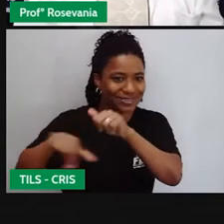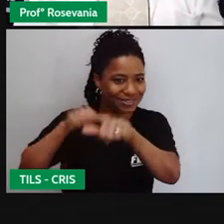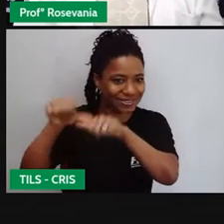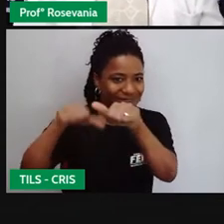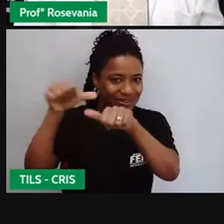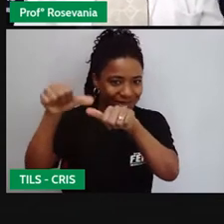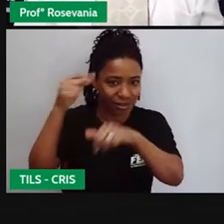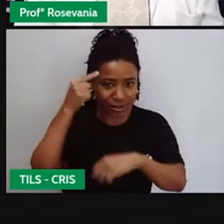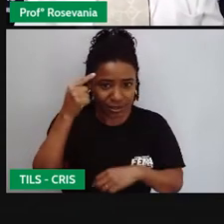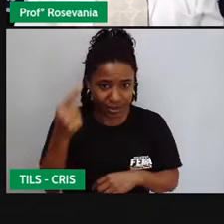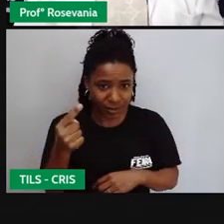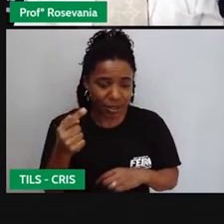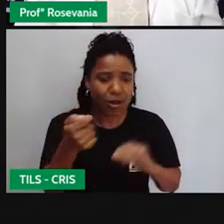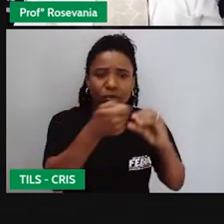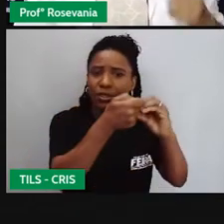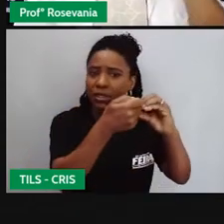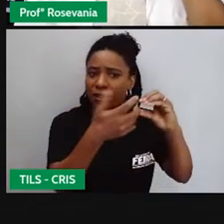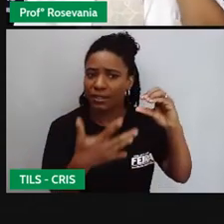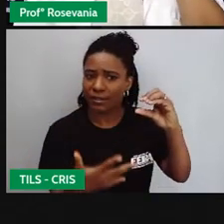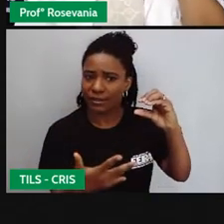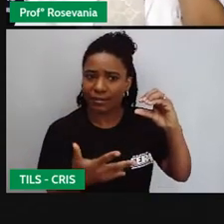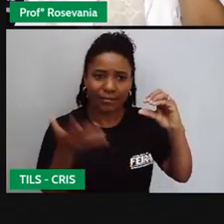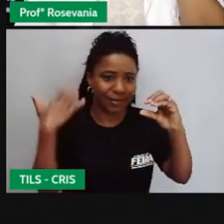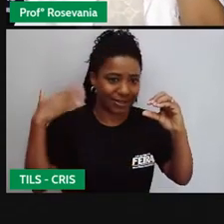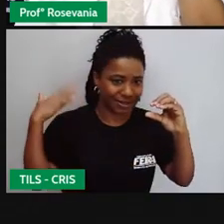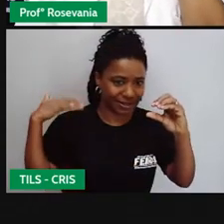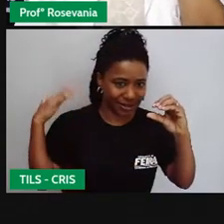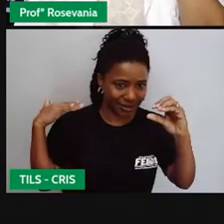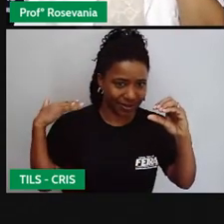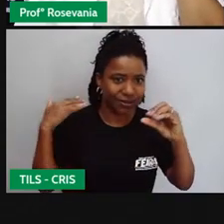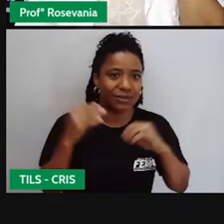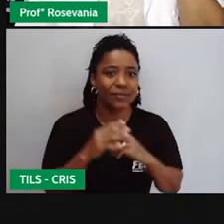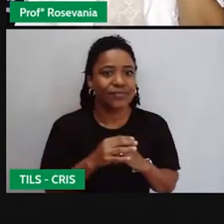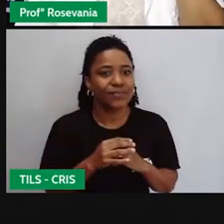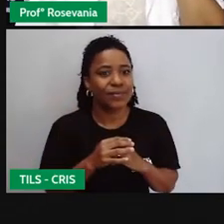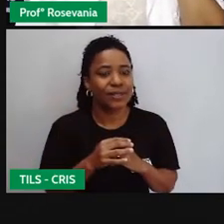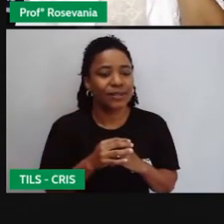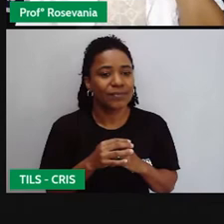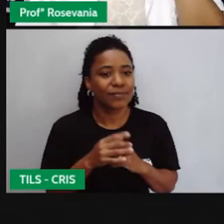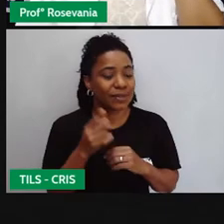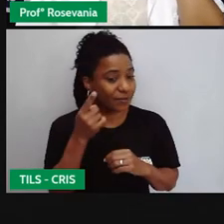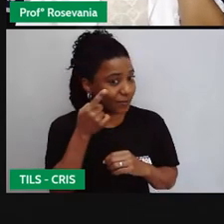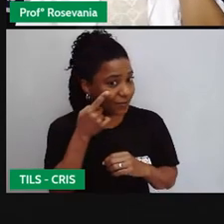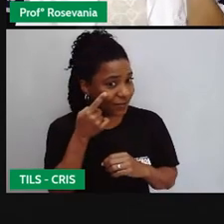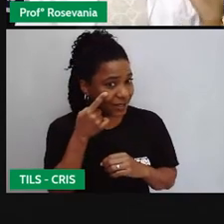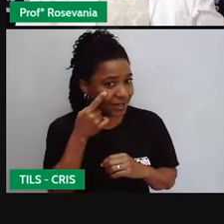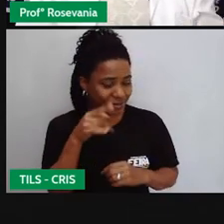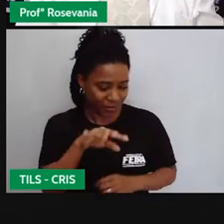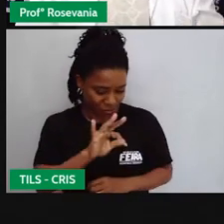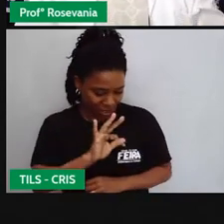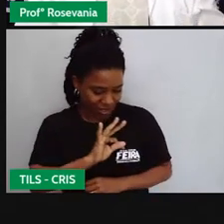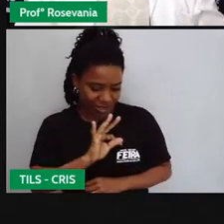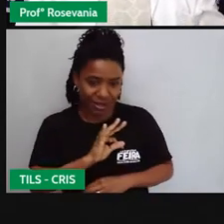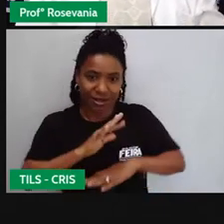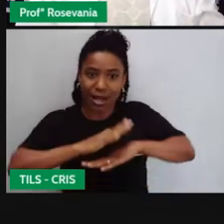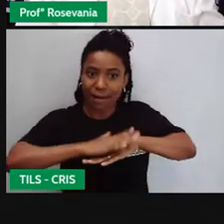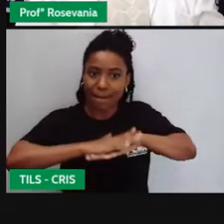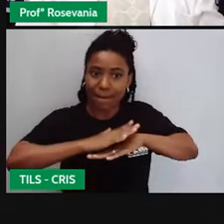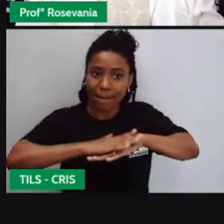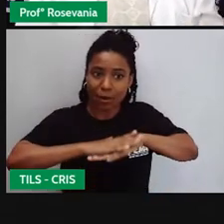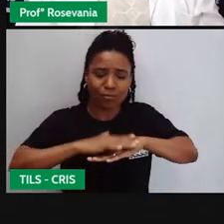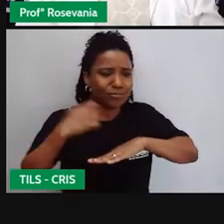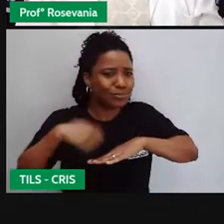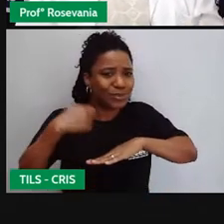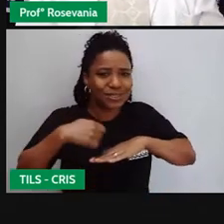momento e que a gente, Embora começar de algum canto, a gente passou a ter técnicas agrícolas que